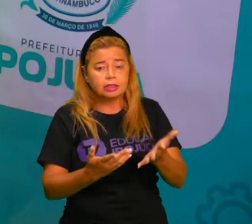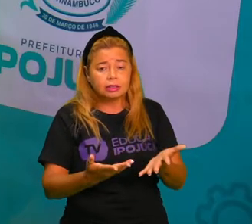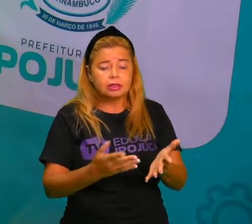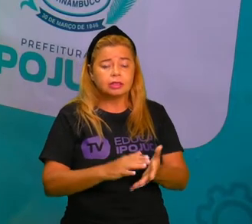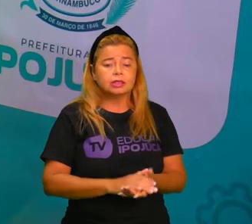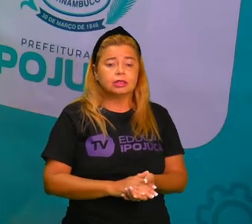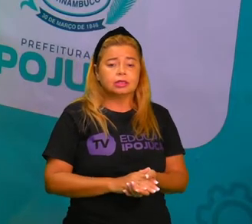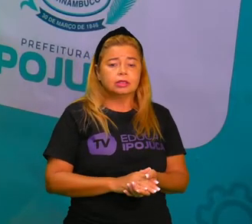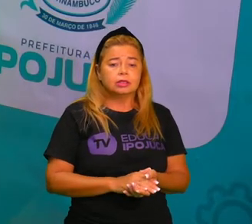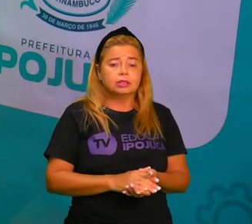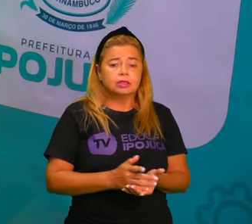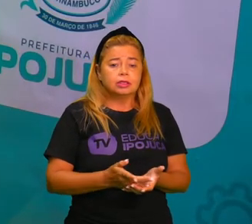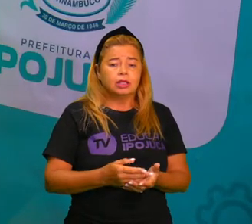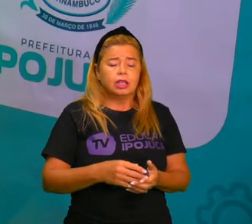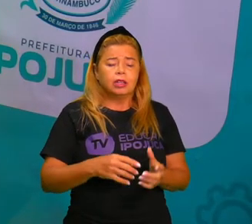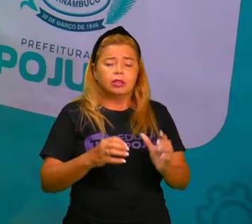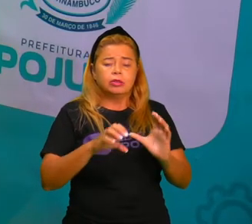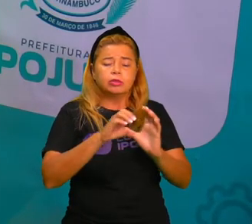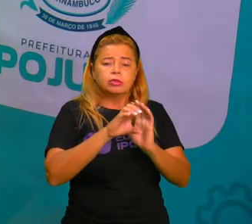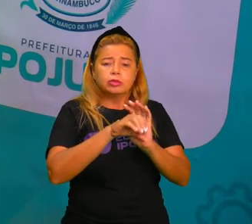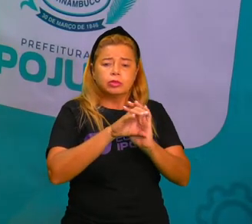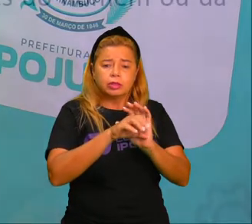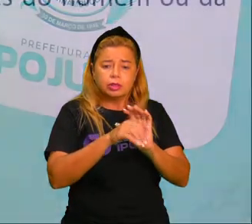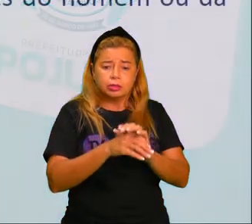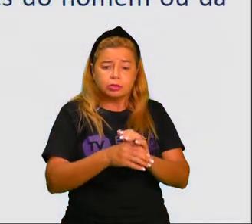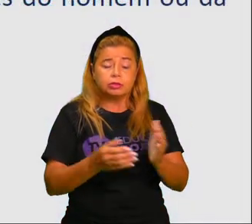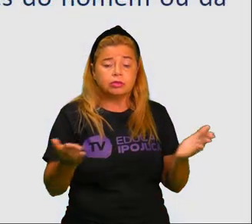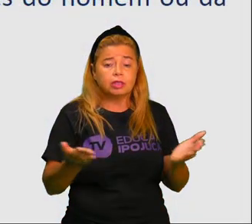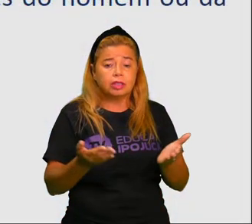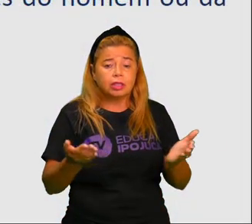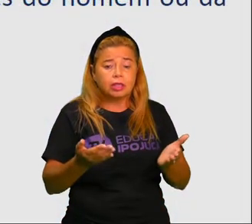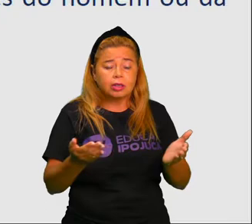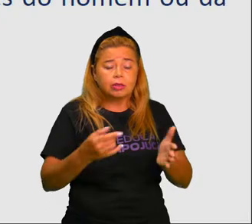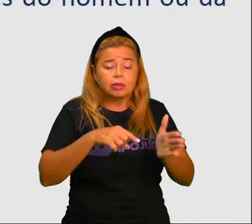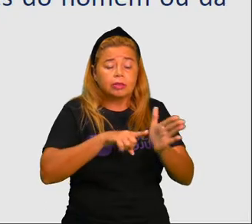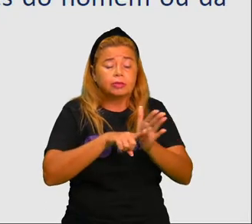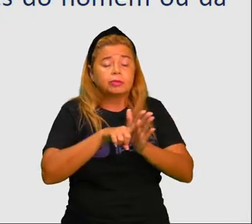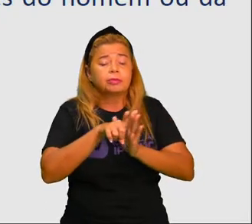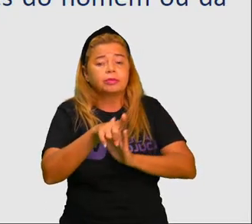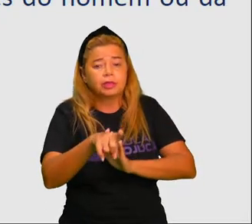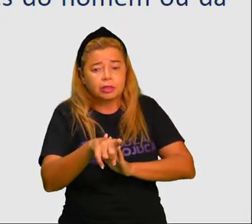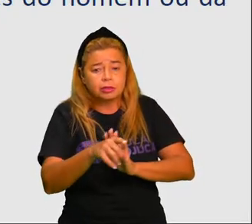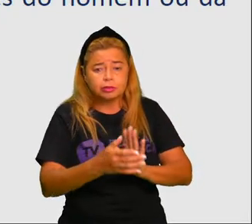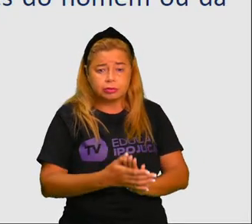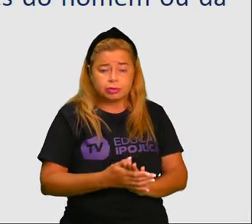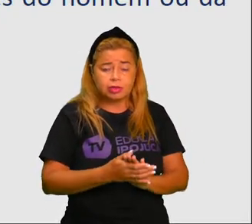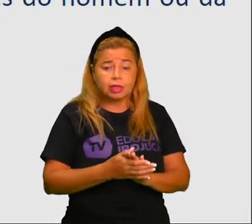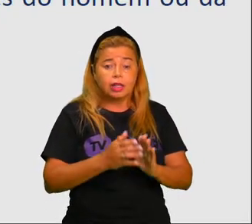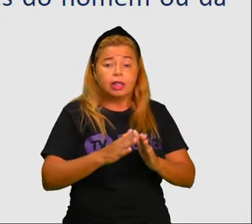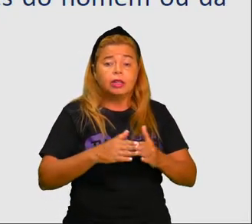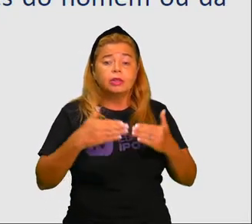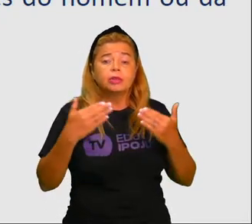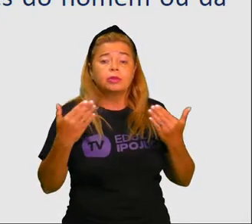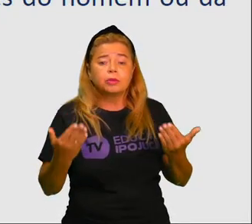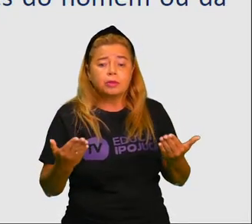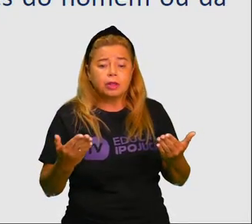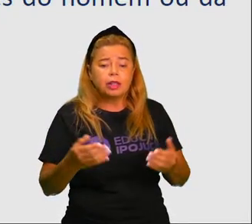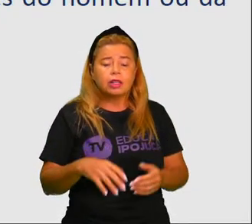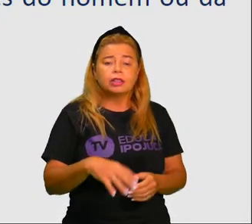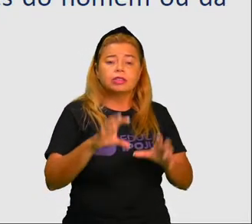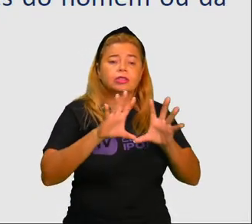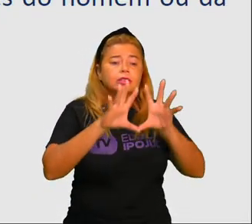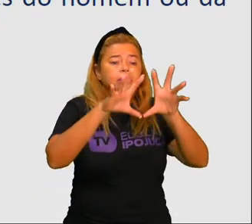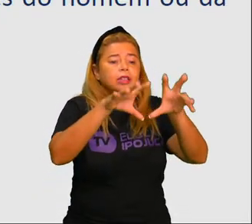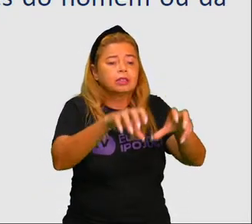perguntas. Quais espécies de animais que você teve contato na sua infância ou em alguma fase da sua